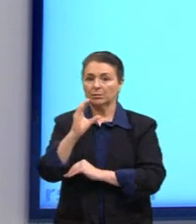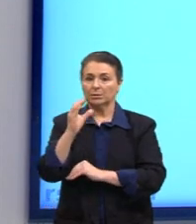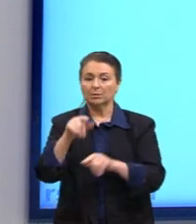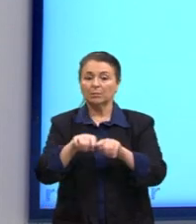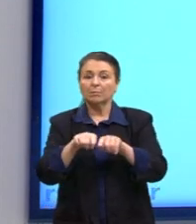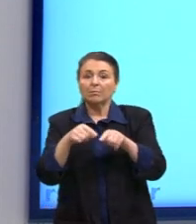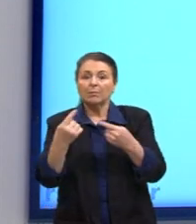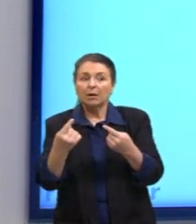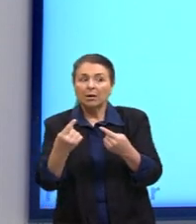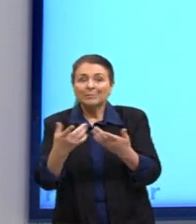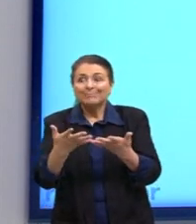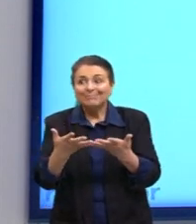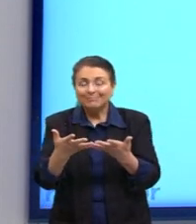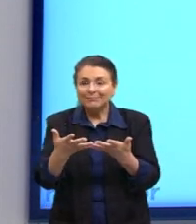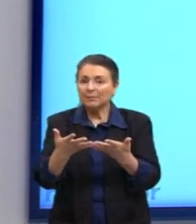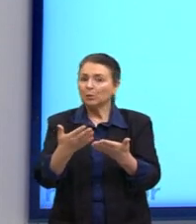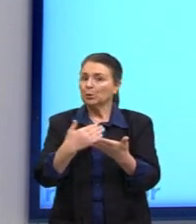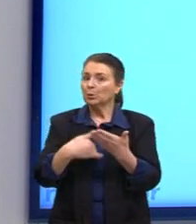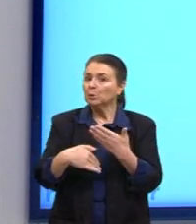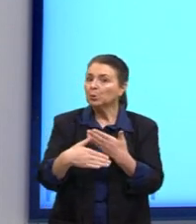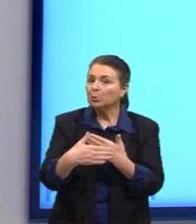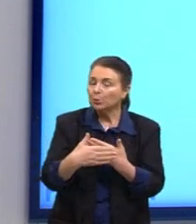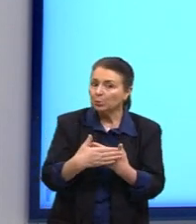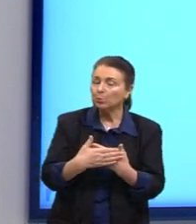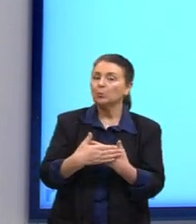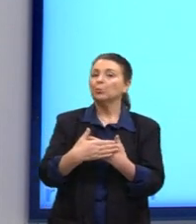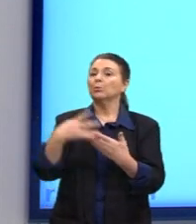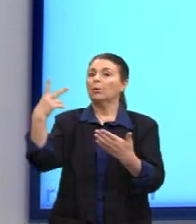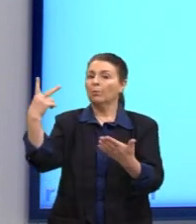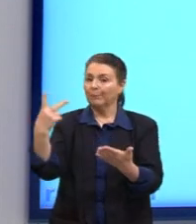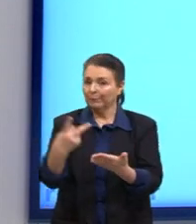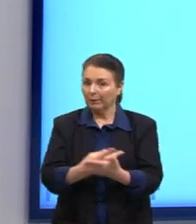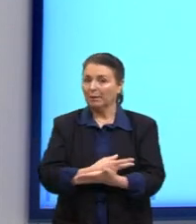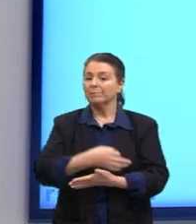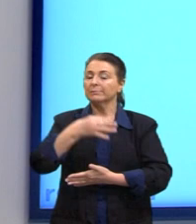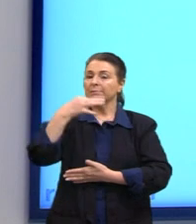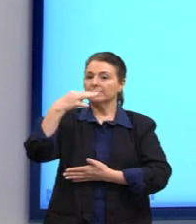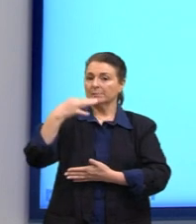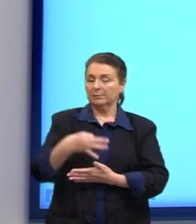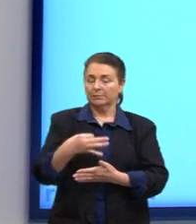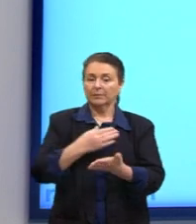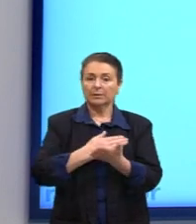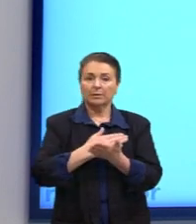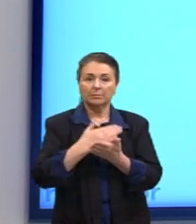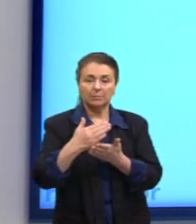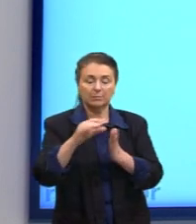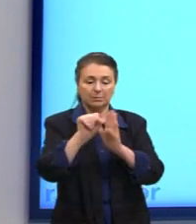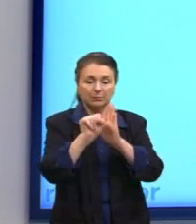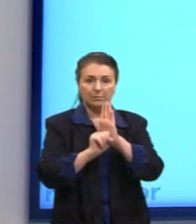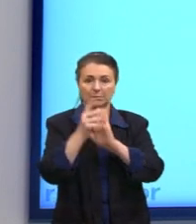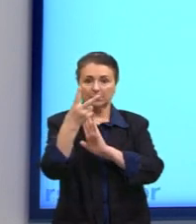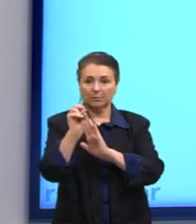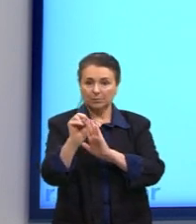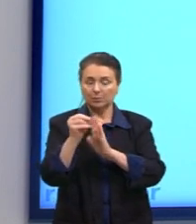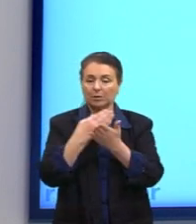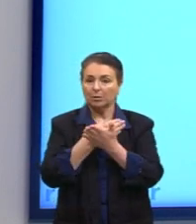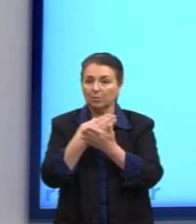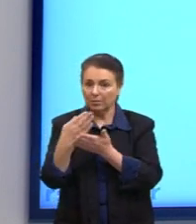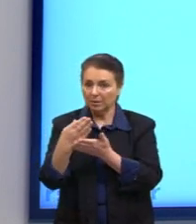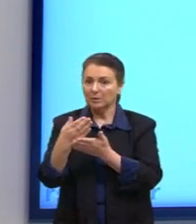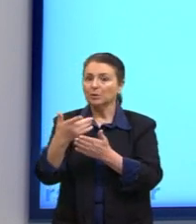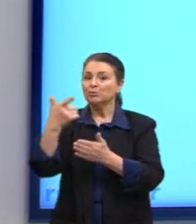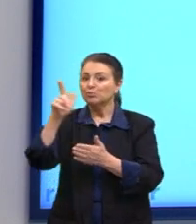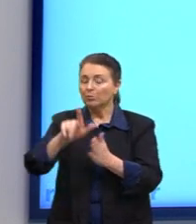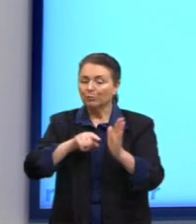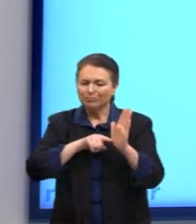acontecer como o projetado. A partir do século XX, a ciência passa a ser questionada. Nem